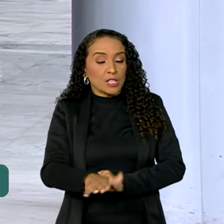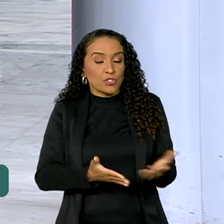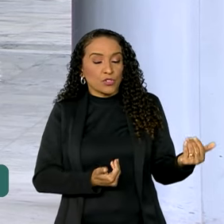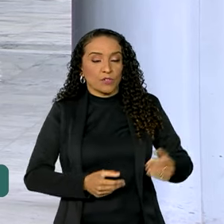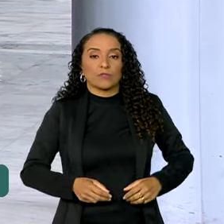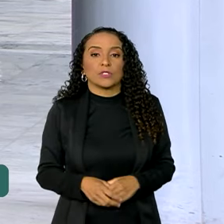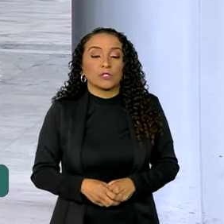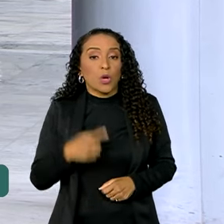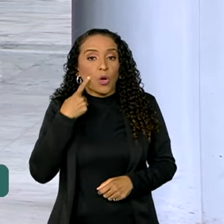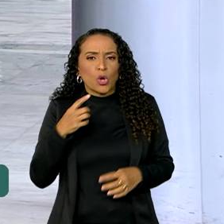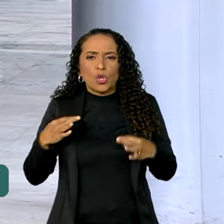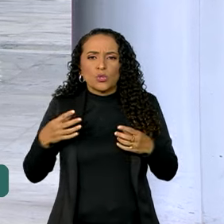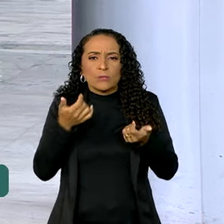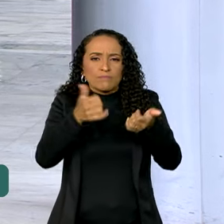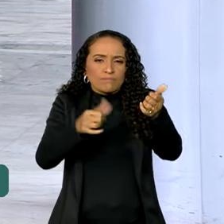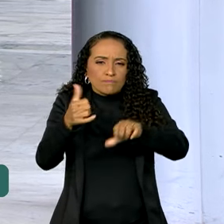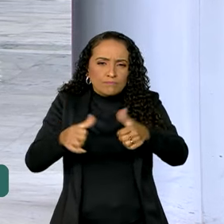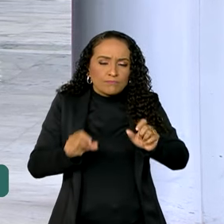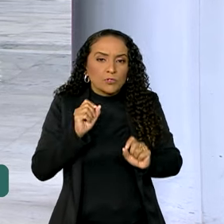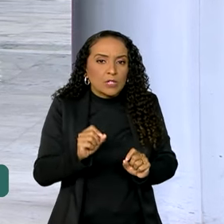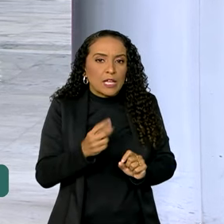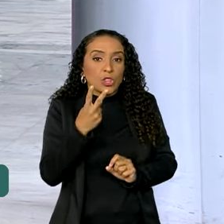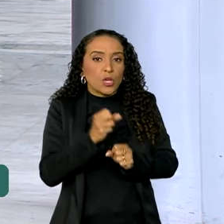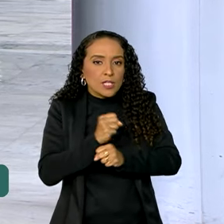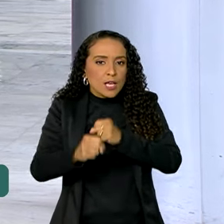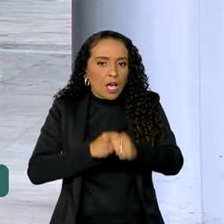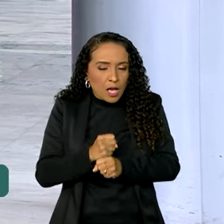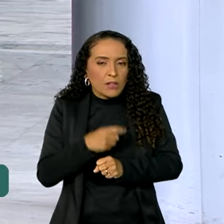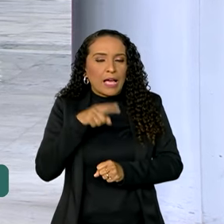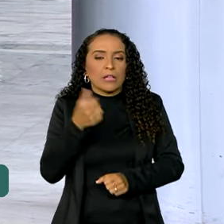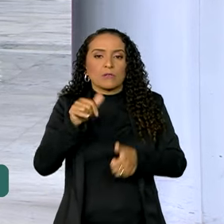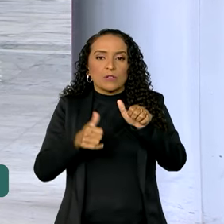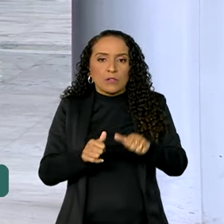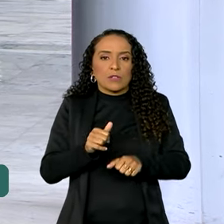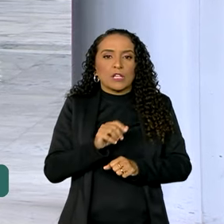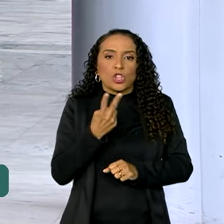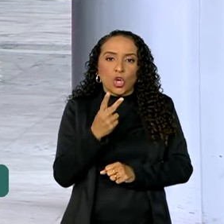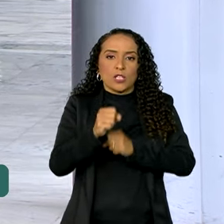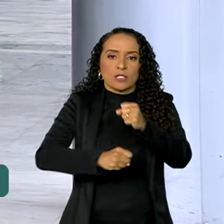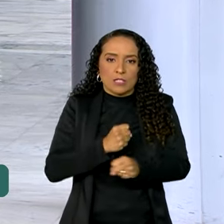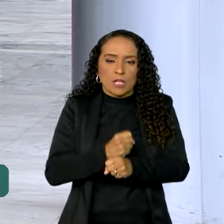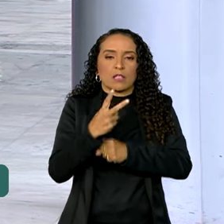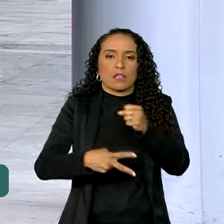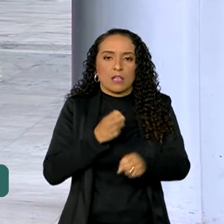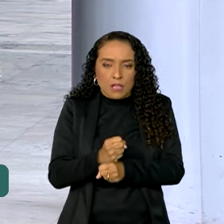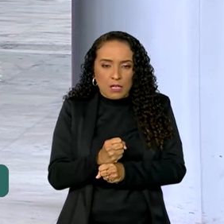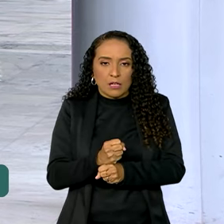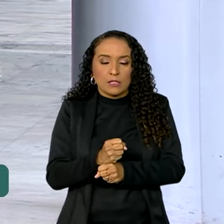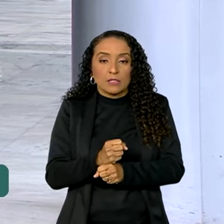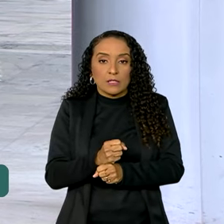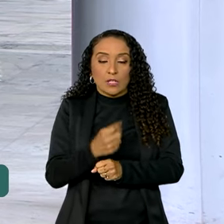adolescentes. E olha, toda essa análise é feita a cada dois anos. Então, é uma análise bianual. E em relação ao bienio